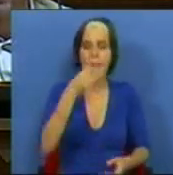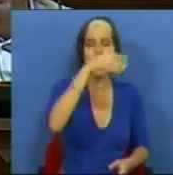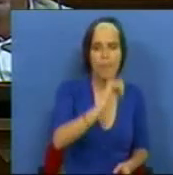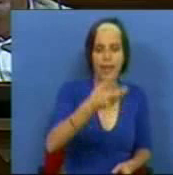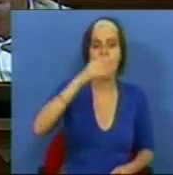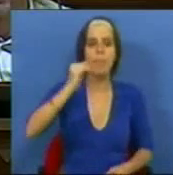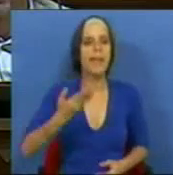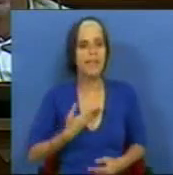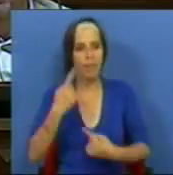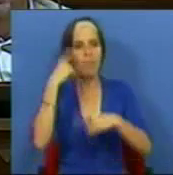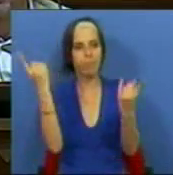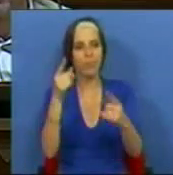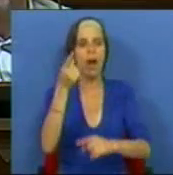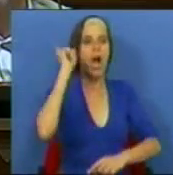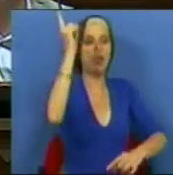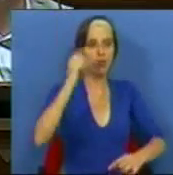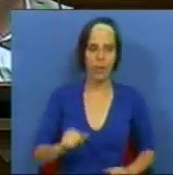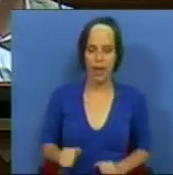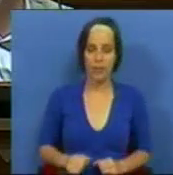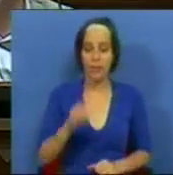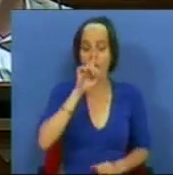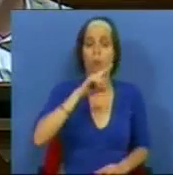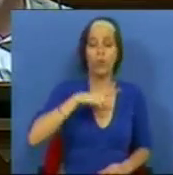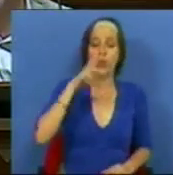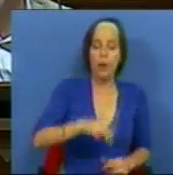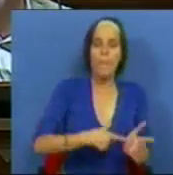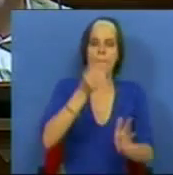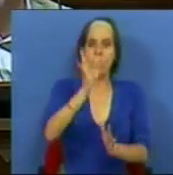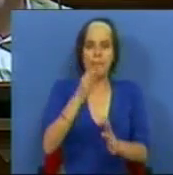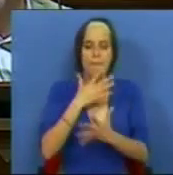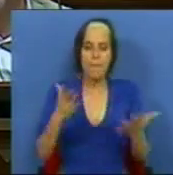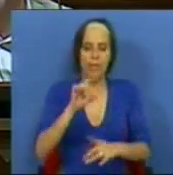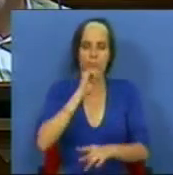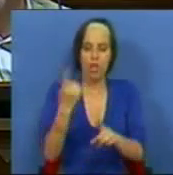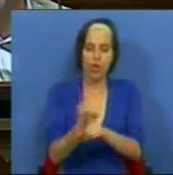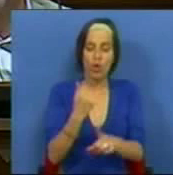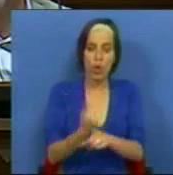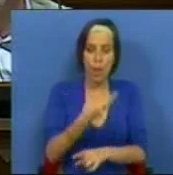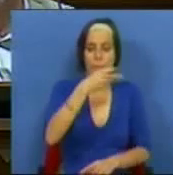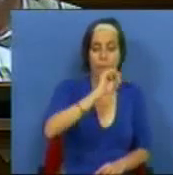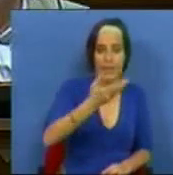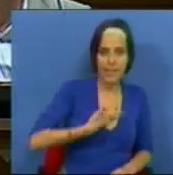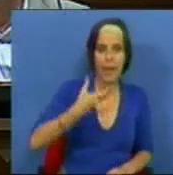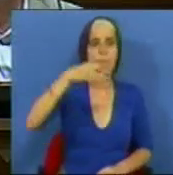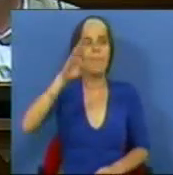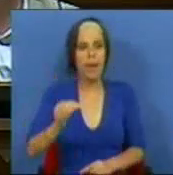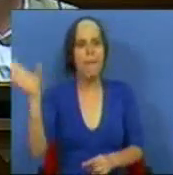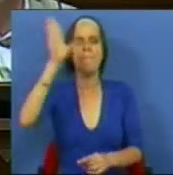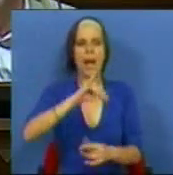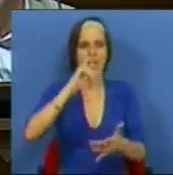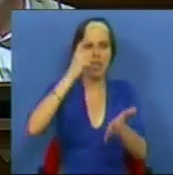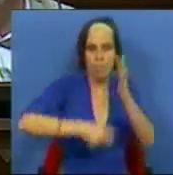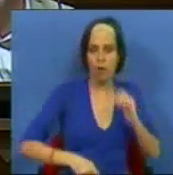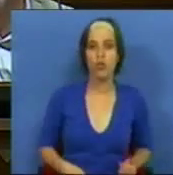PS e PSD trouxeram austeridade. Quando os portugueses precisavam de maior poder de compra, PSD e PS trouxeram mais